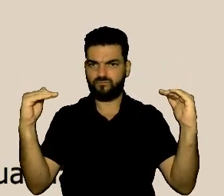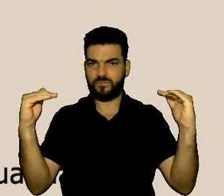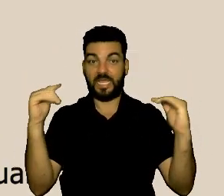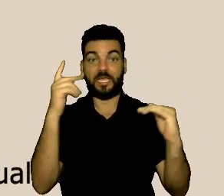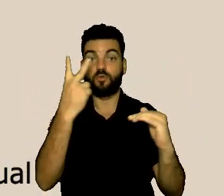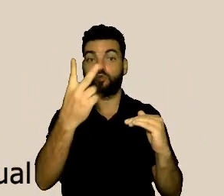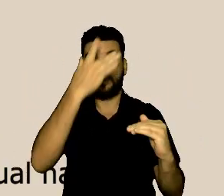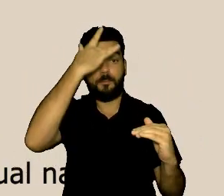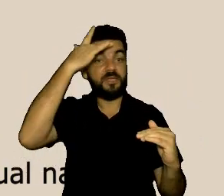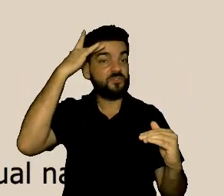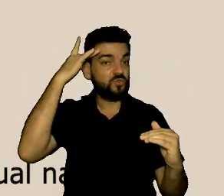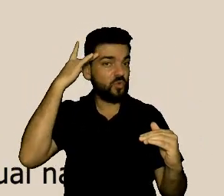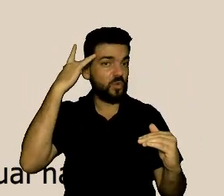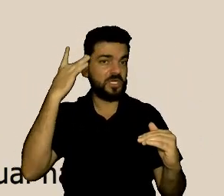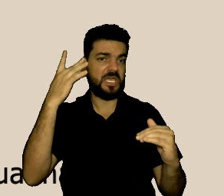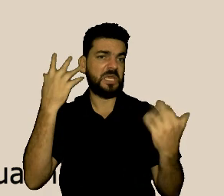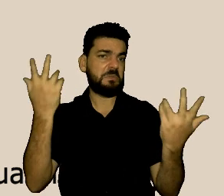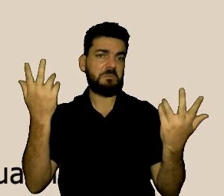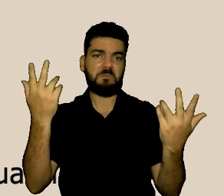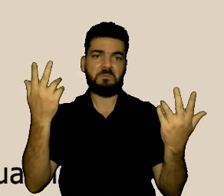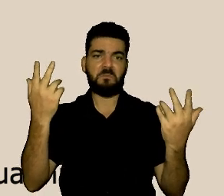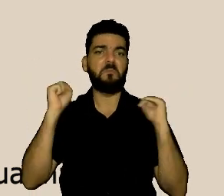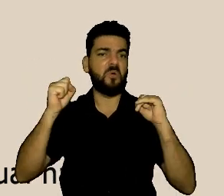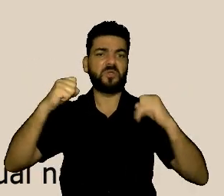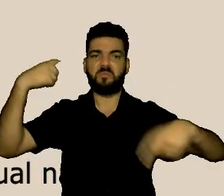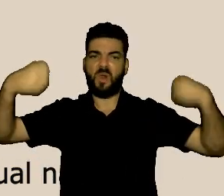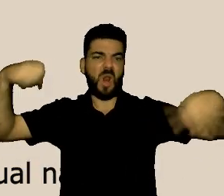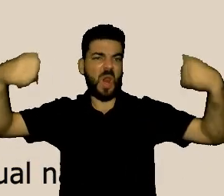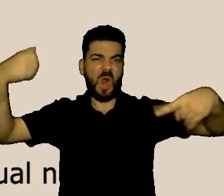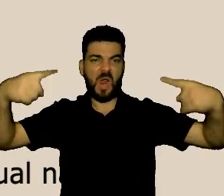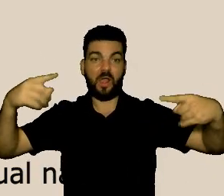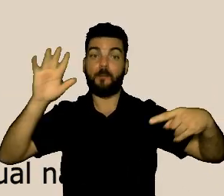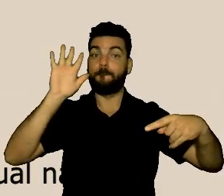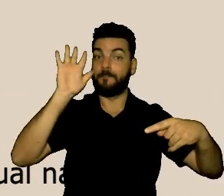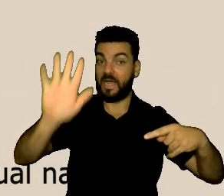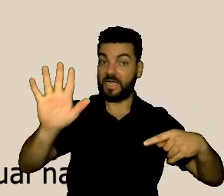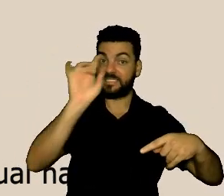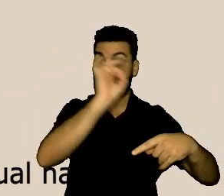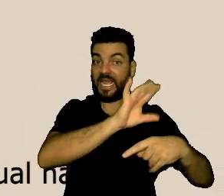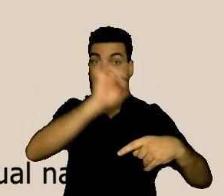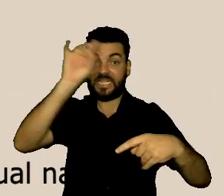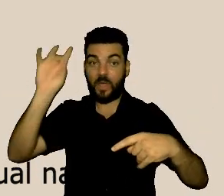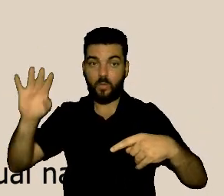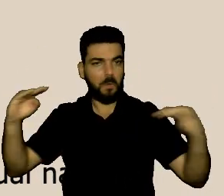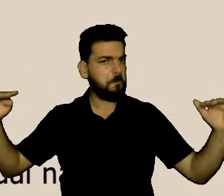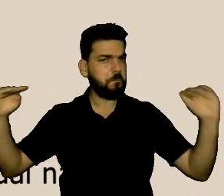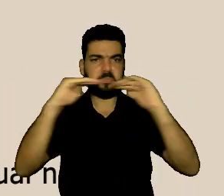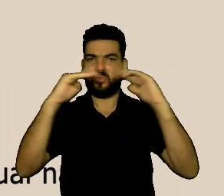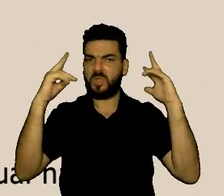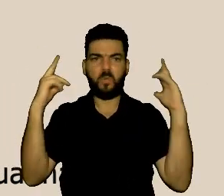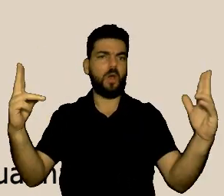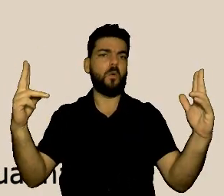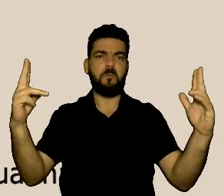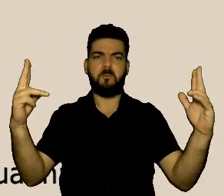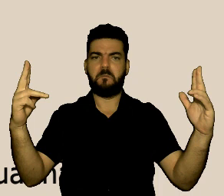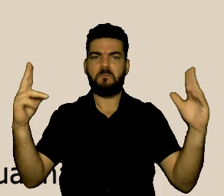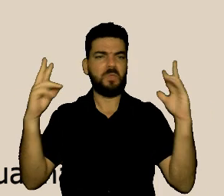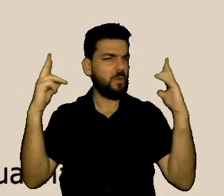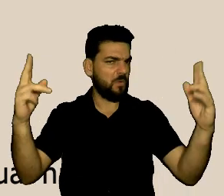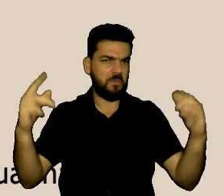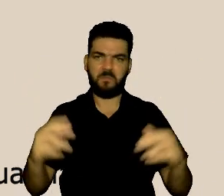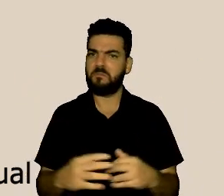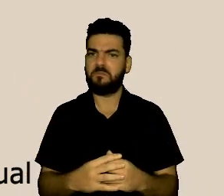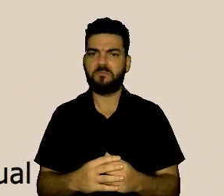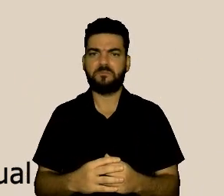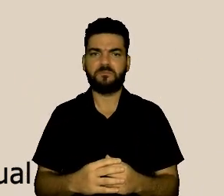mas ambas estão empoderadas neste embate. Já o assédio, ele é uma violência,